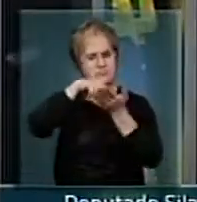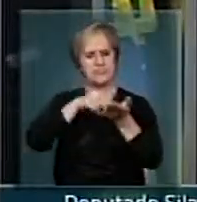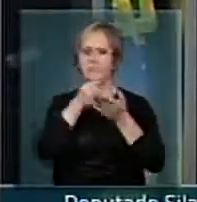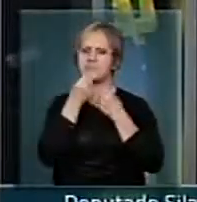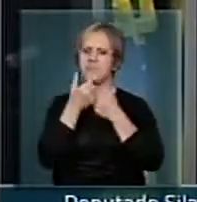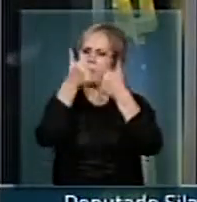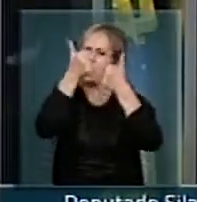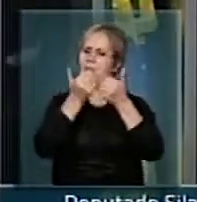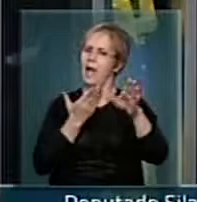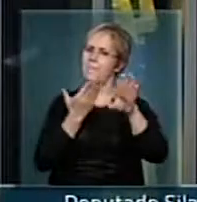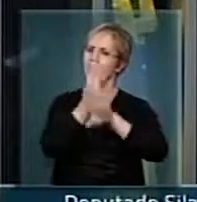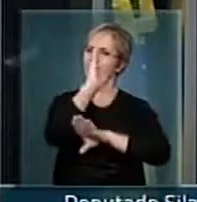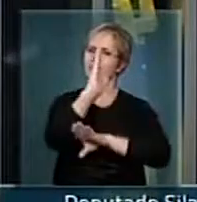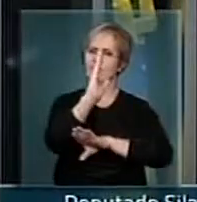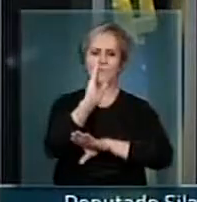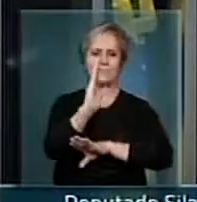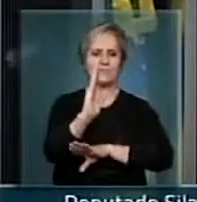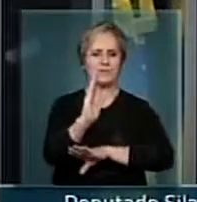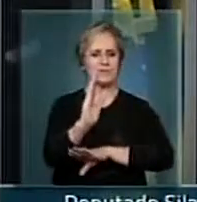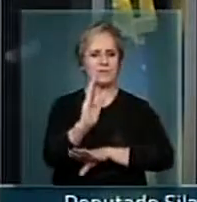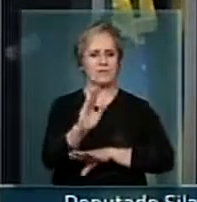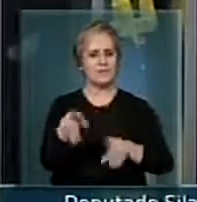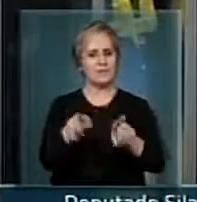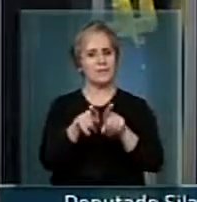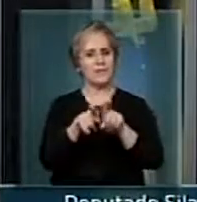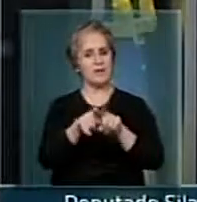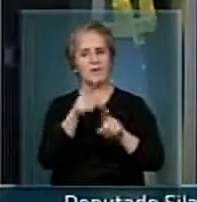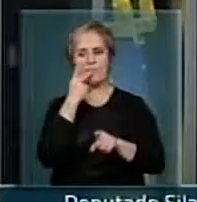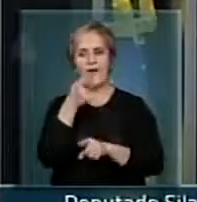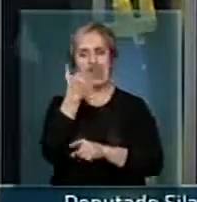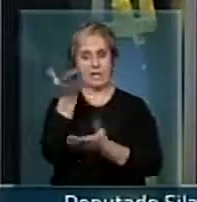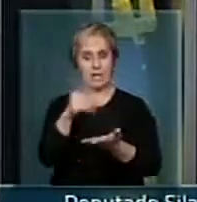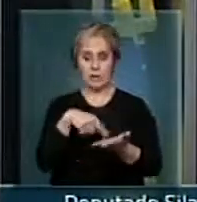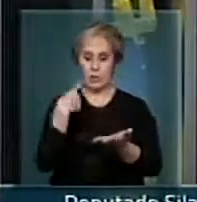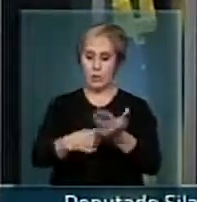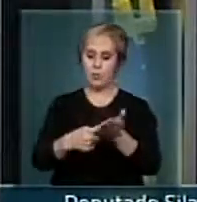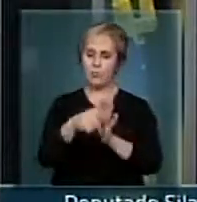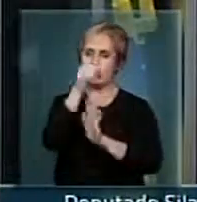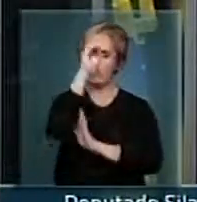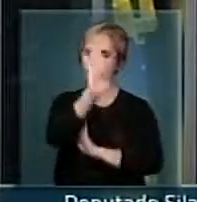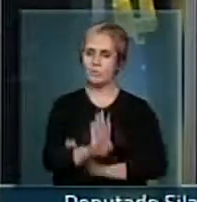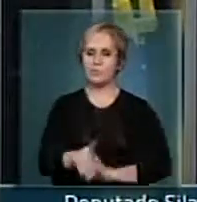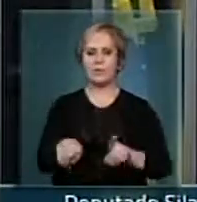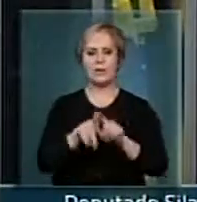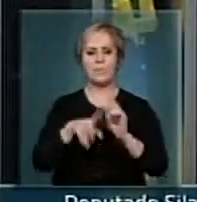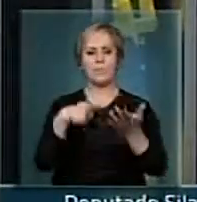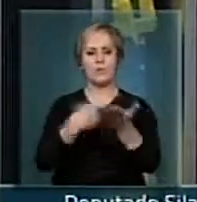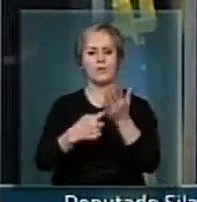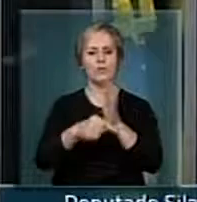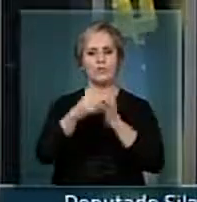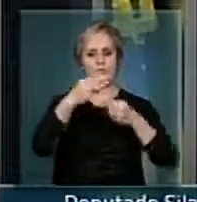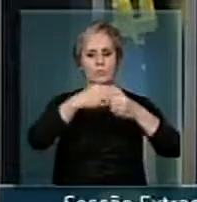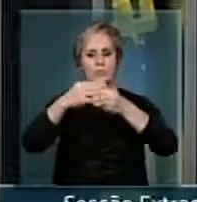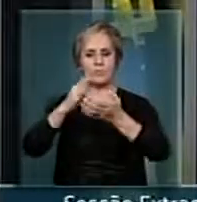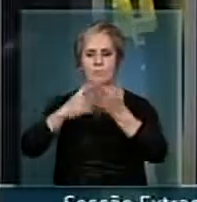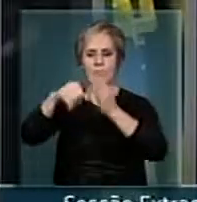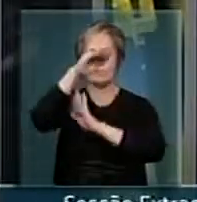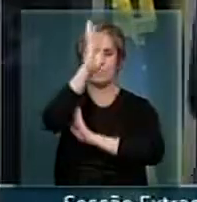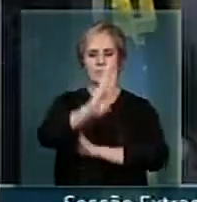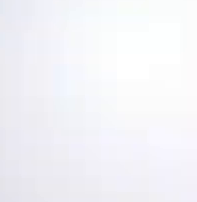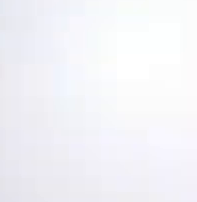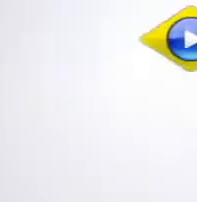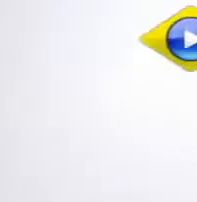pela aprovação e dizer que isto é um compromisso com o Brasil, mas também com os municípios brasileiros. Muito obrigado.